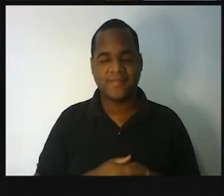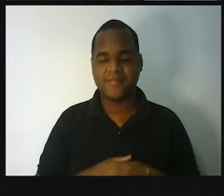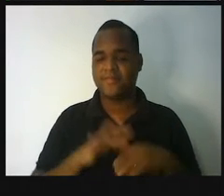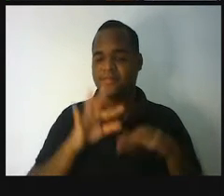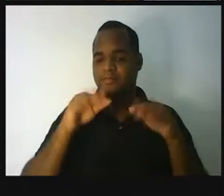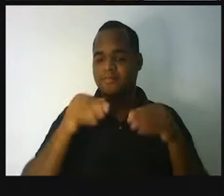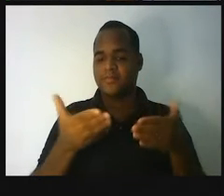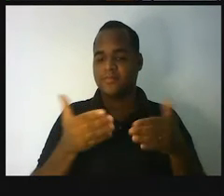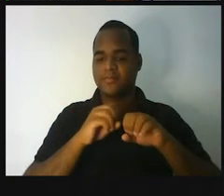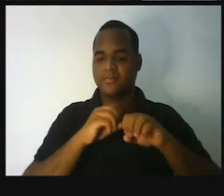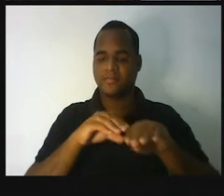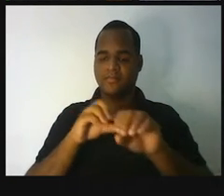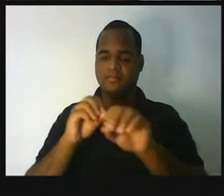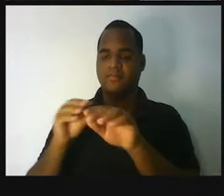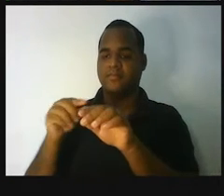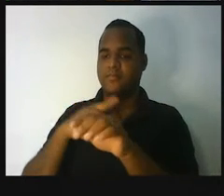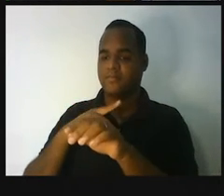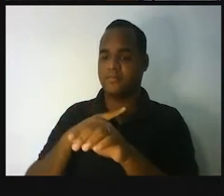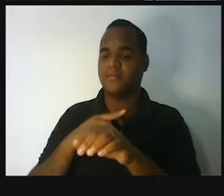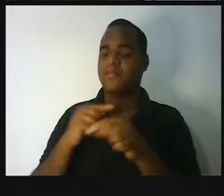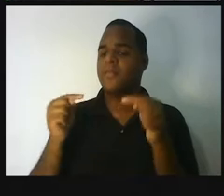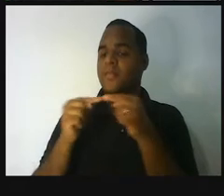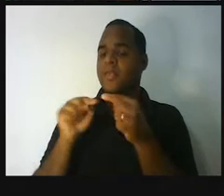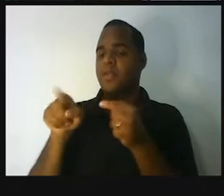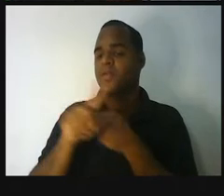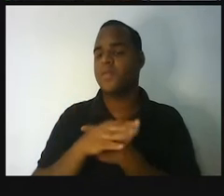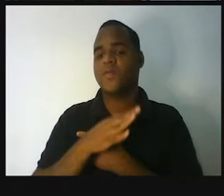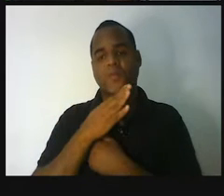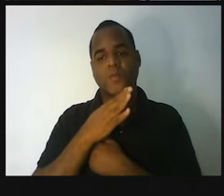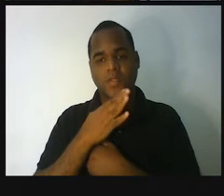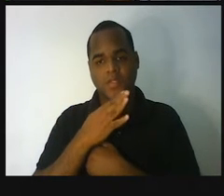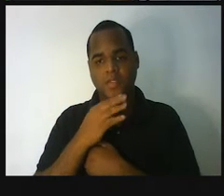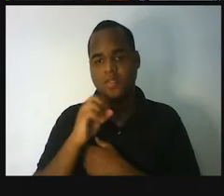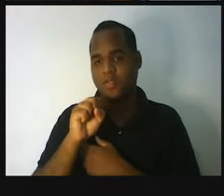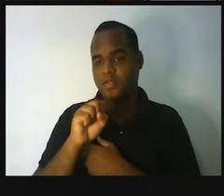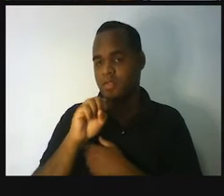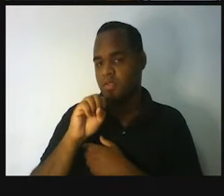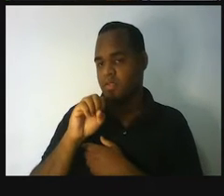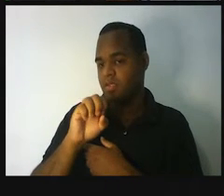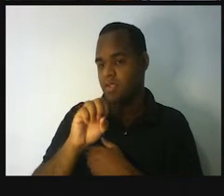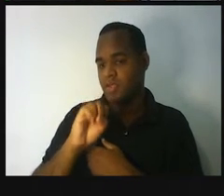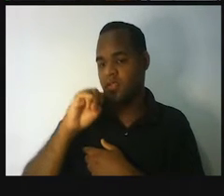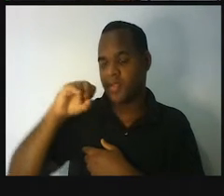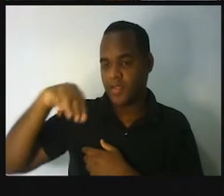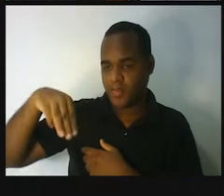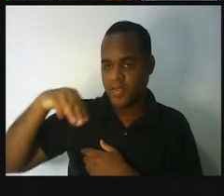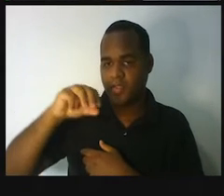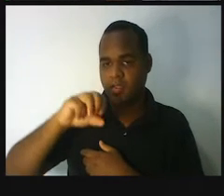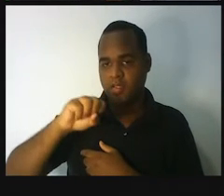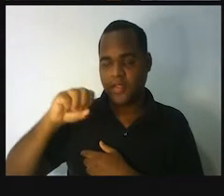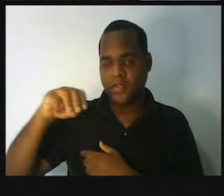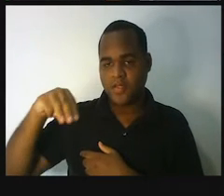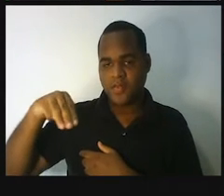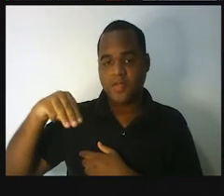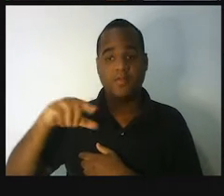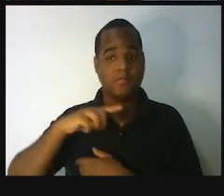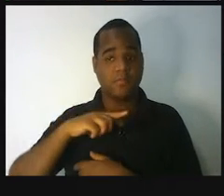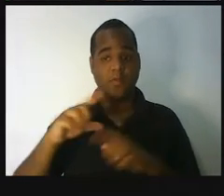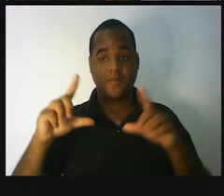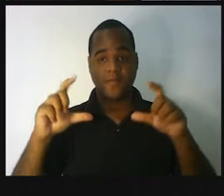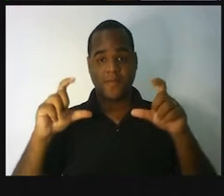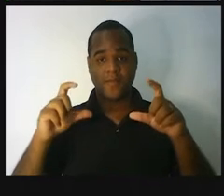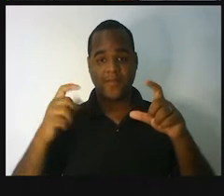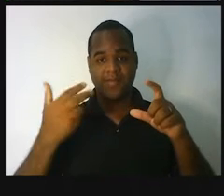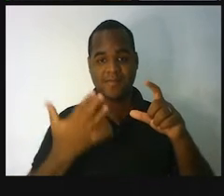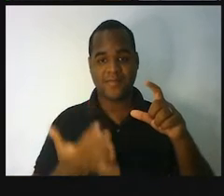da aula a gente reconheceu as unidades de medida, né? Algumas unidades de medida, com algumas imagens que eu ia